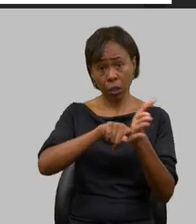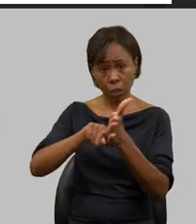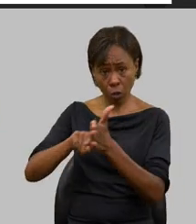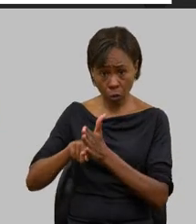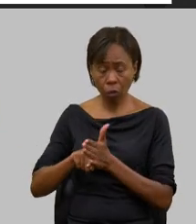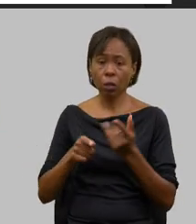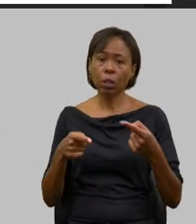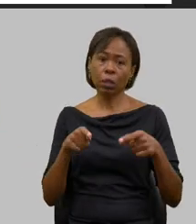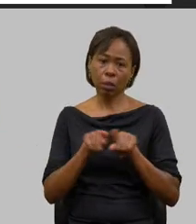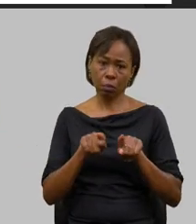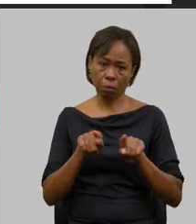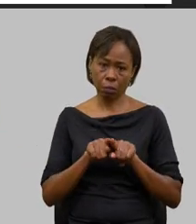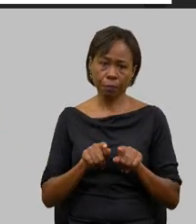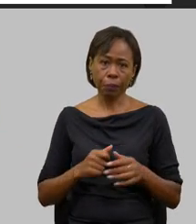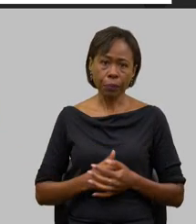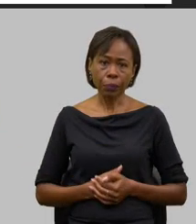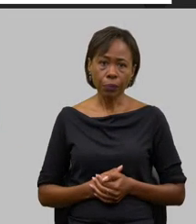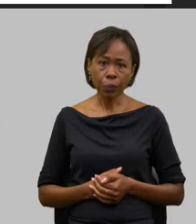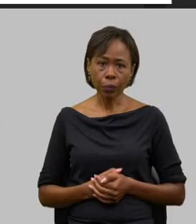Tostes